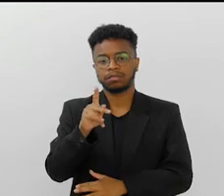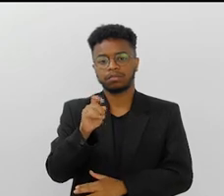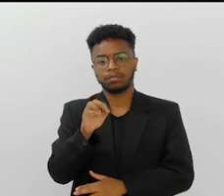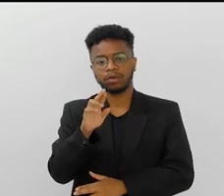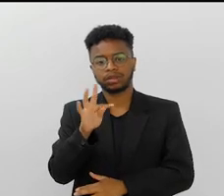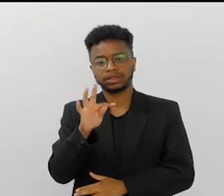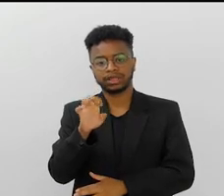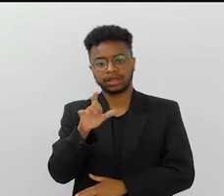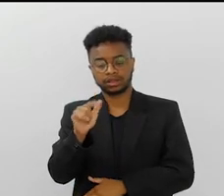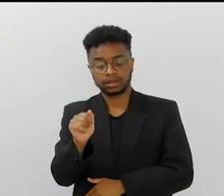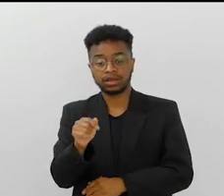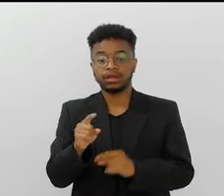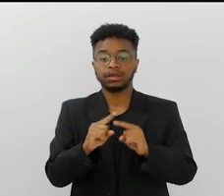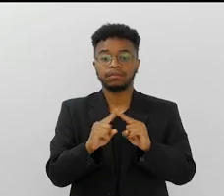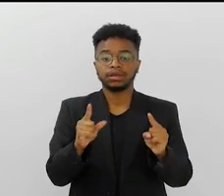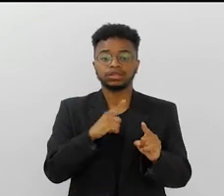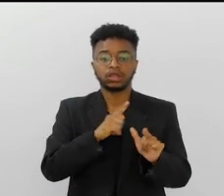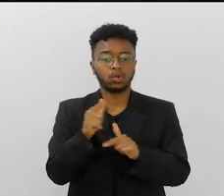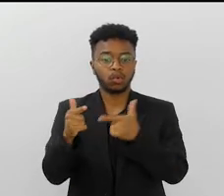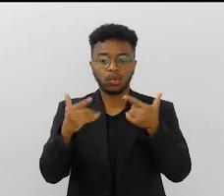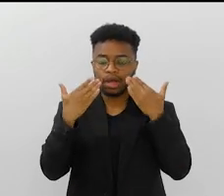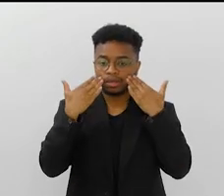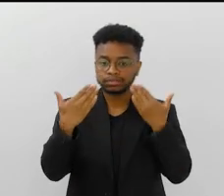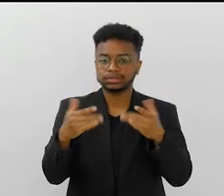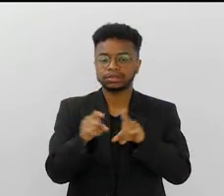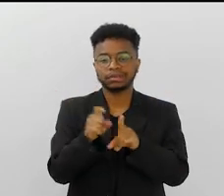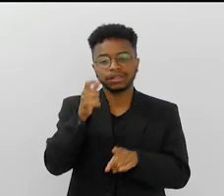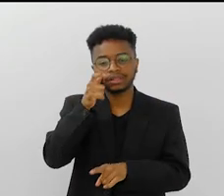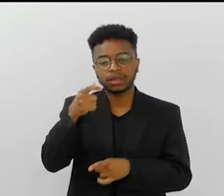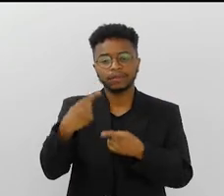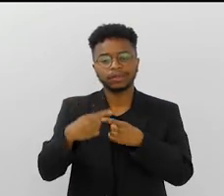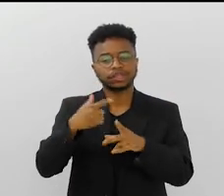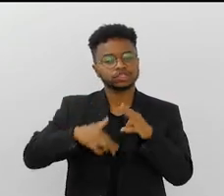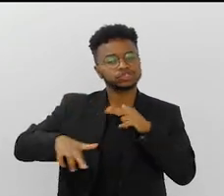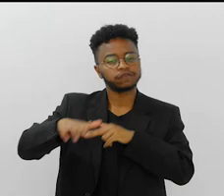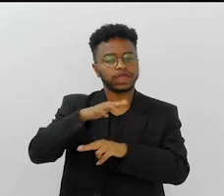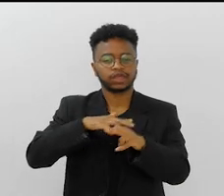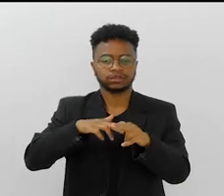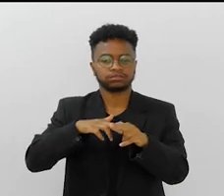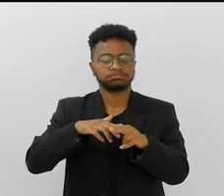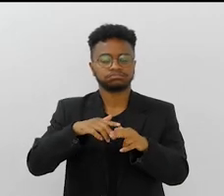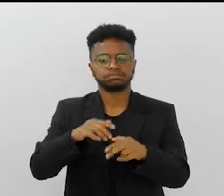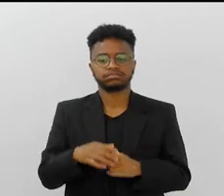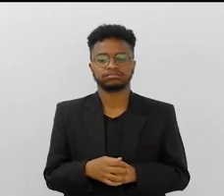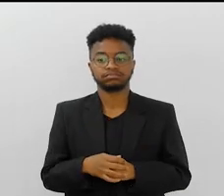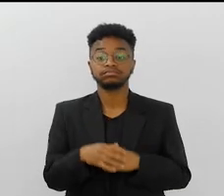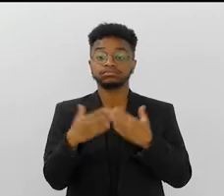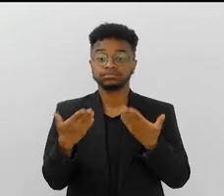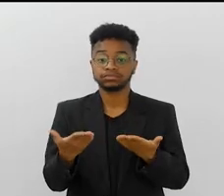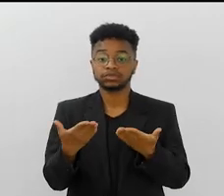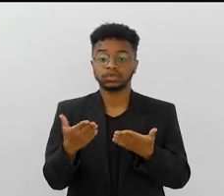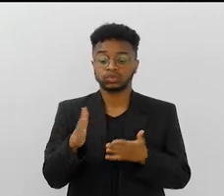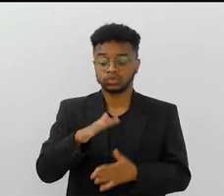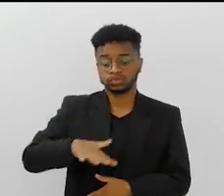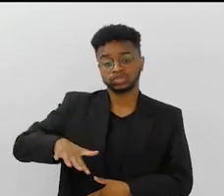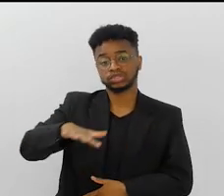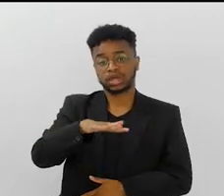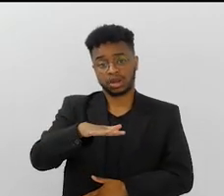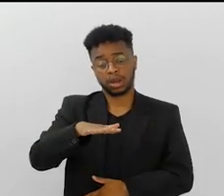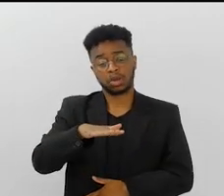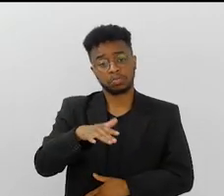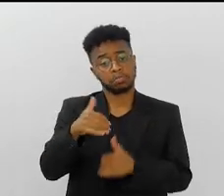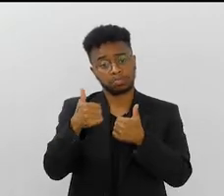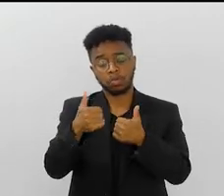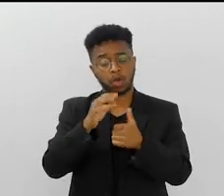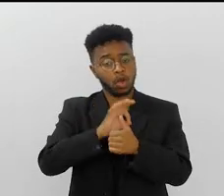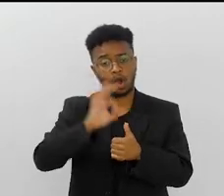com o enredo sobre o Milton Nascimento. As outras apresentações foram muito interessantes porque foram muito diversas, muito diferentes entre si. Então, o todo do